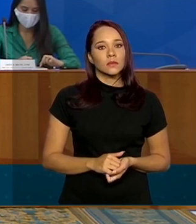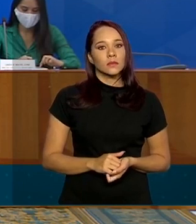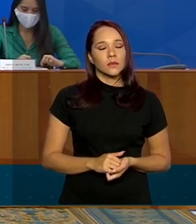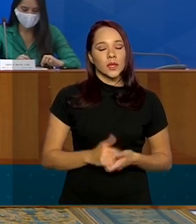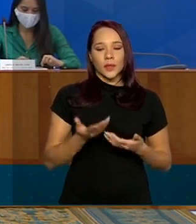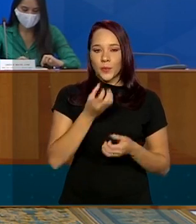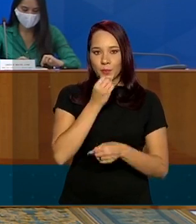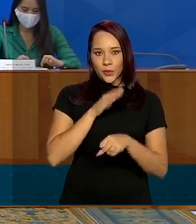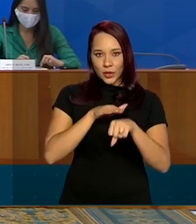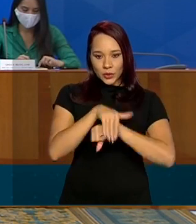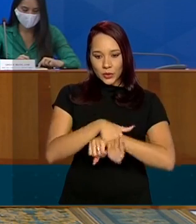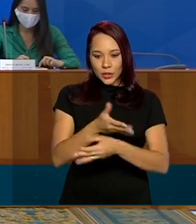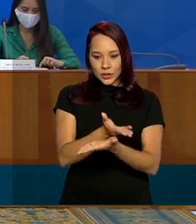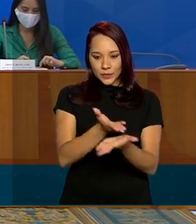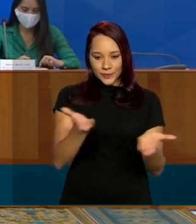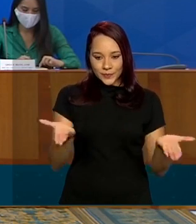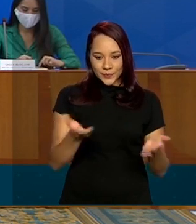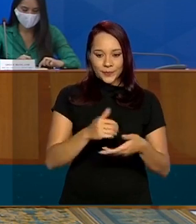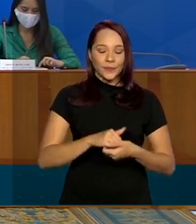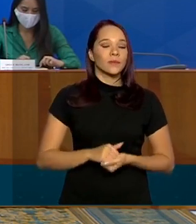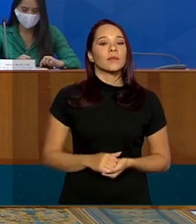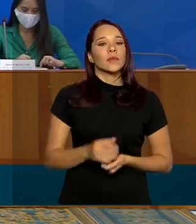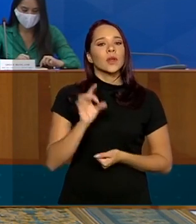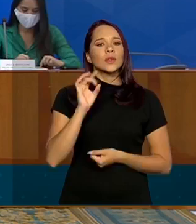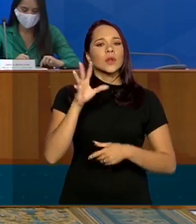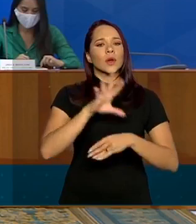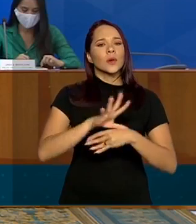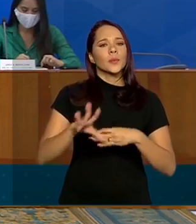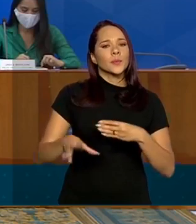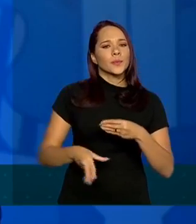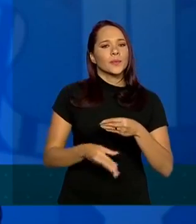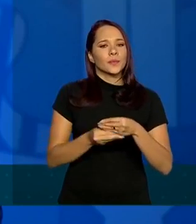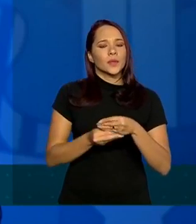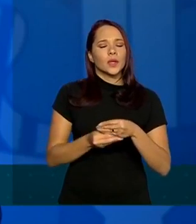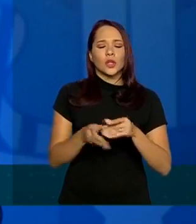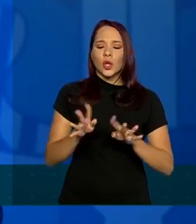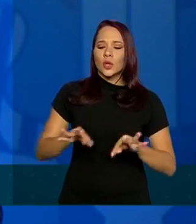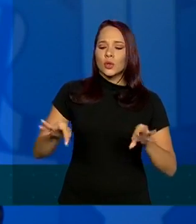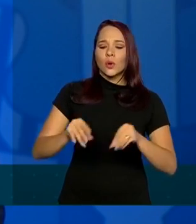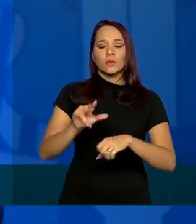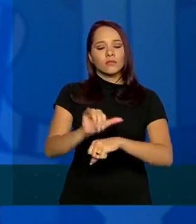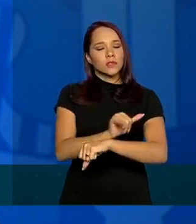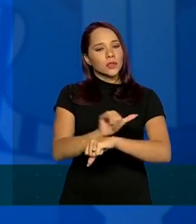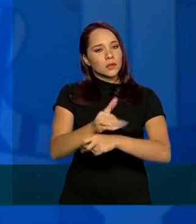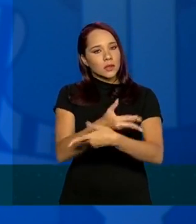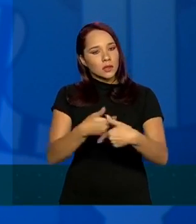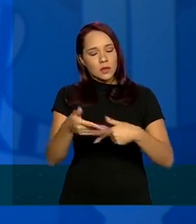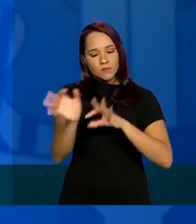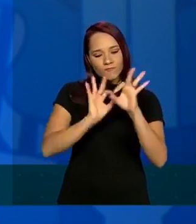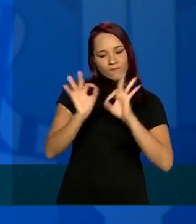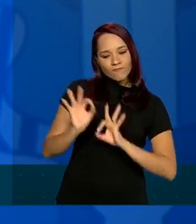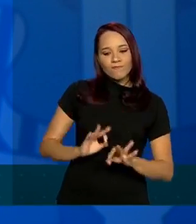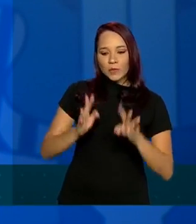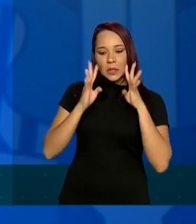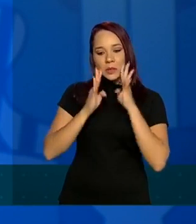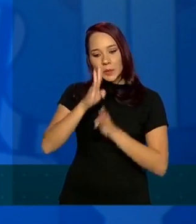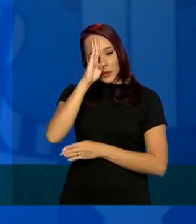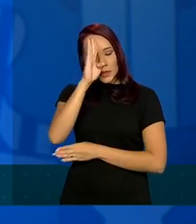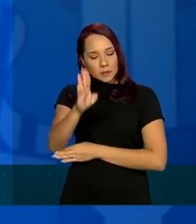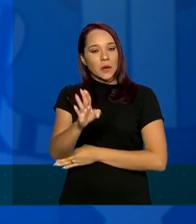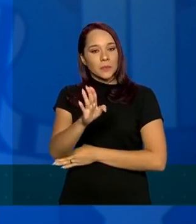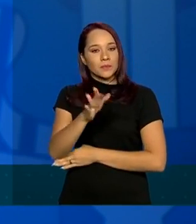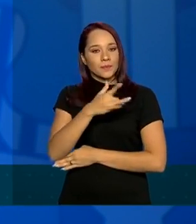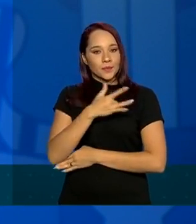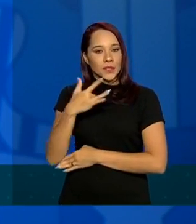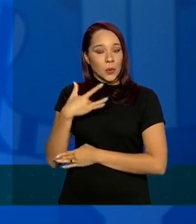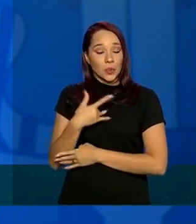Então, boa noite a todos e todas. Só complementando, toda a estratégia que está sendo montada pela atenção primária e está sendo